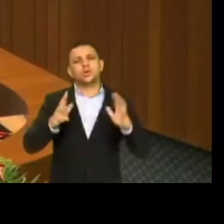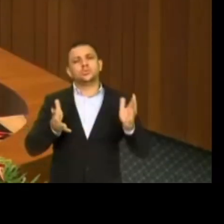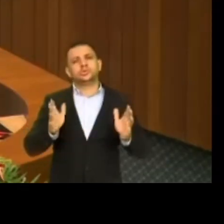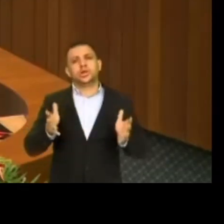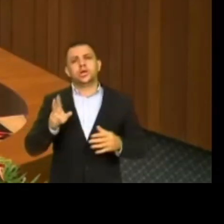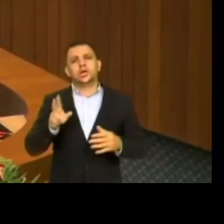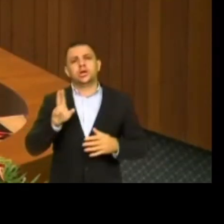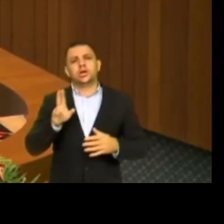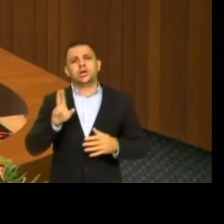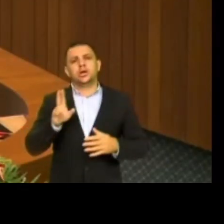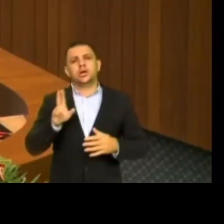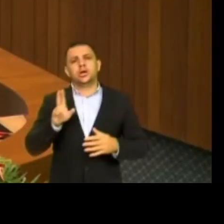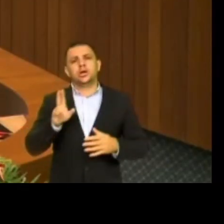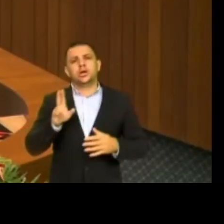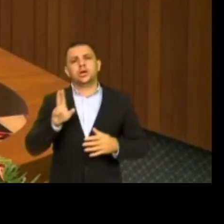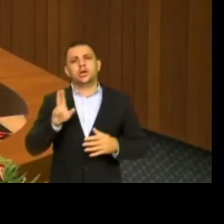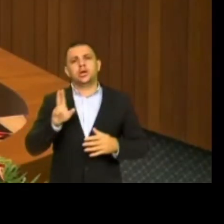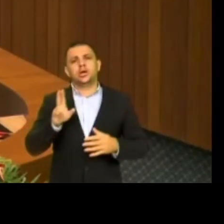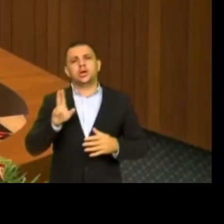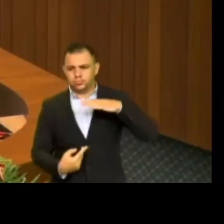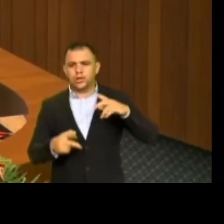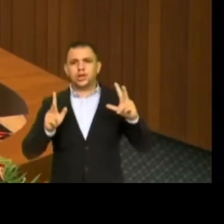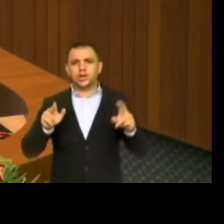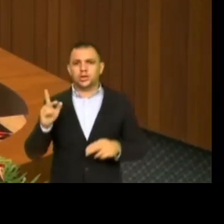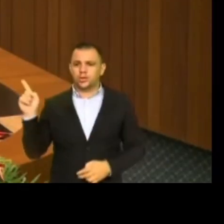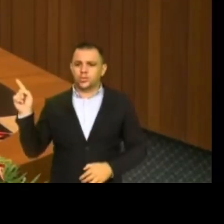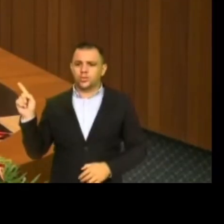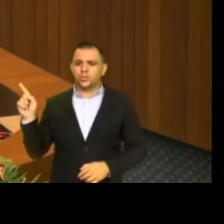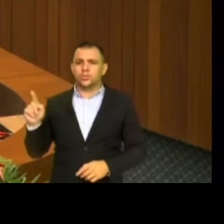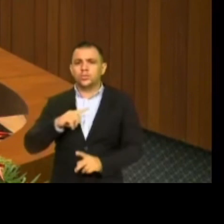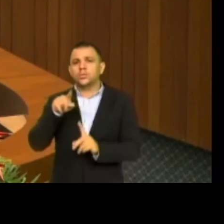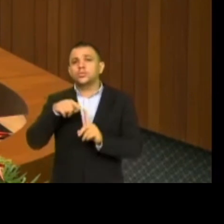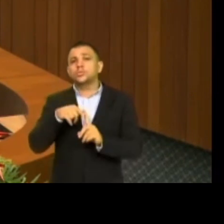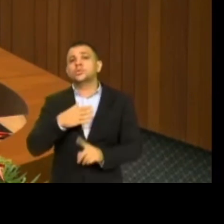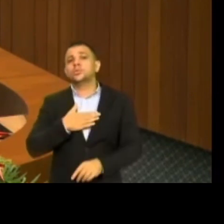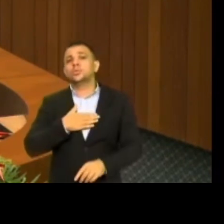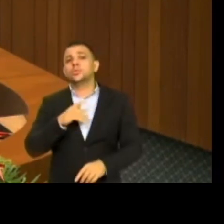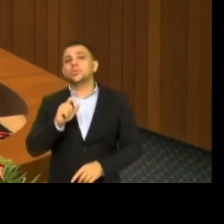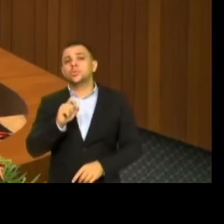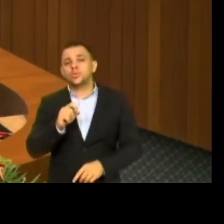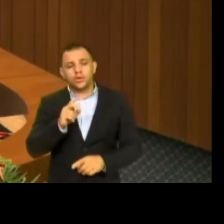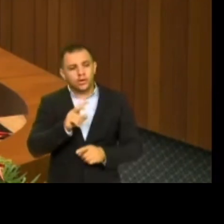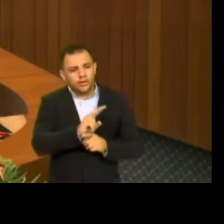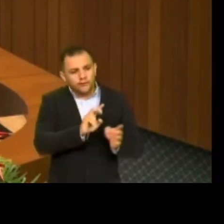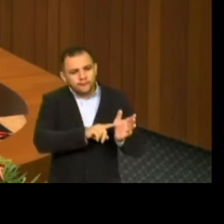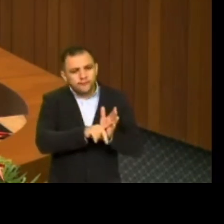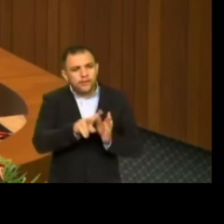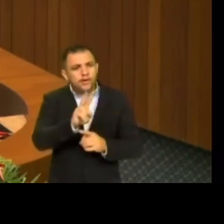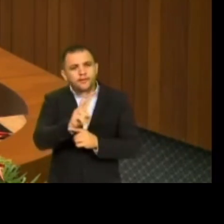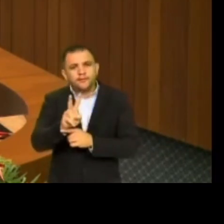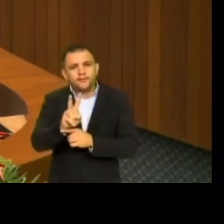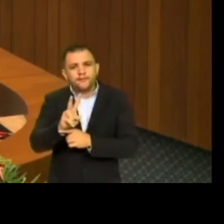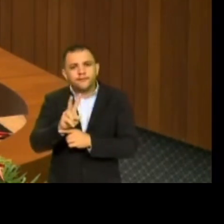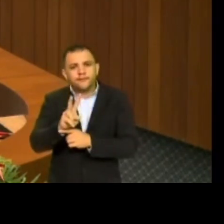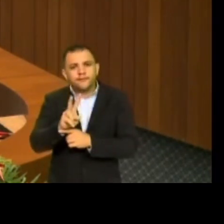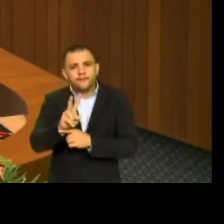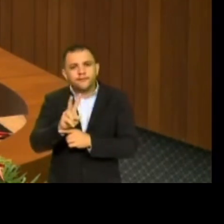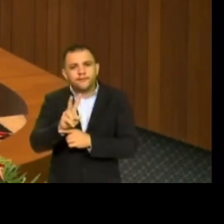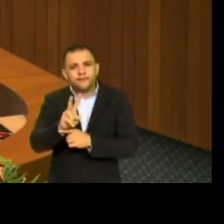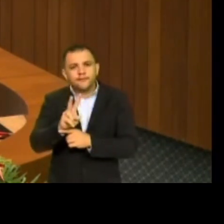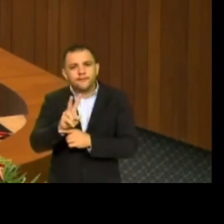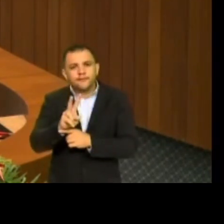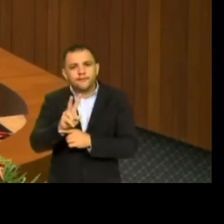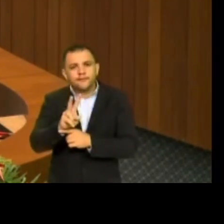Eu faço mergulho para ver peixe, para ver alga, para ver detalhe. Quem entra praticamente